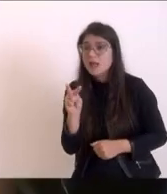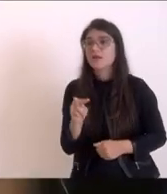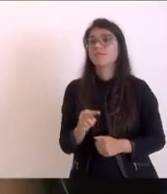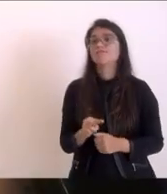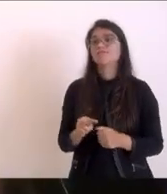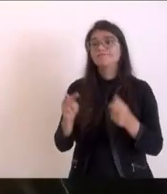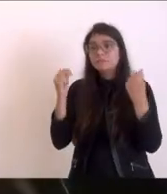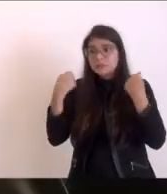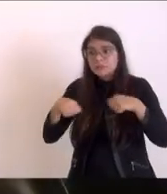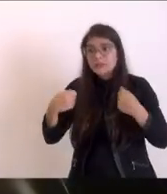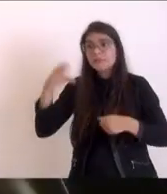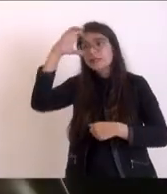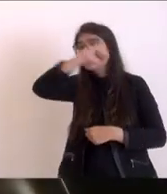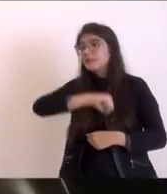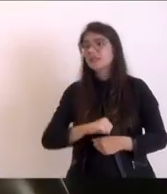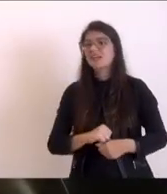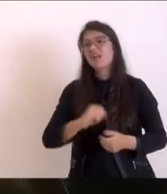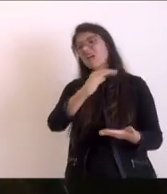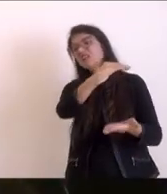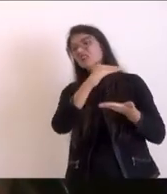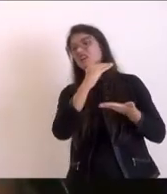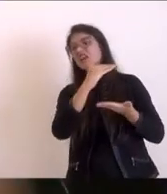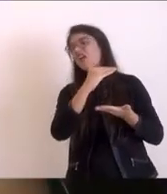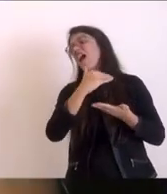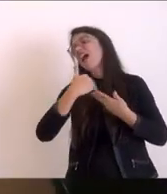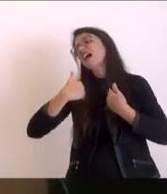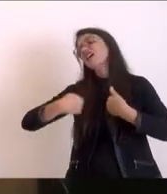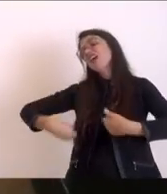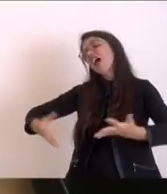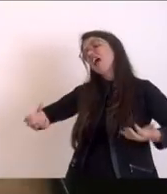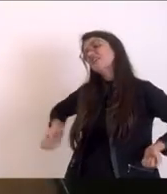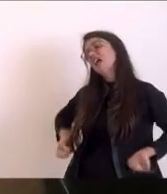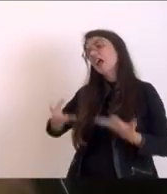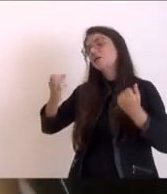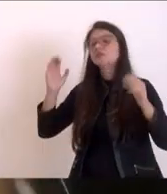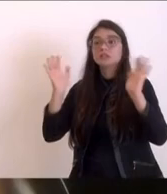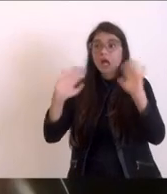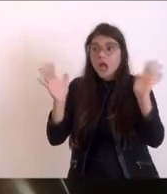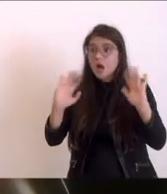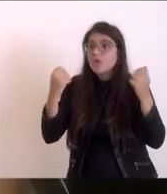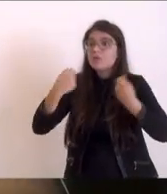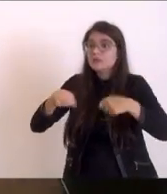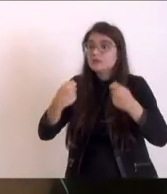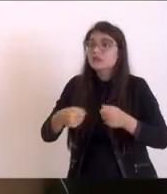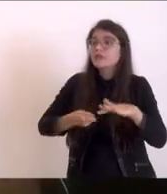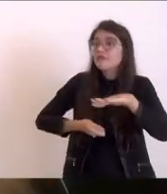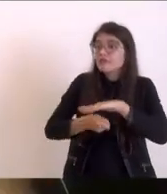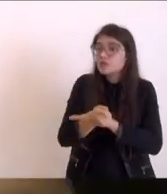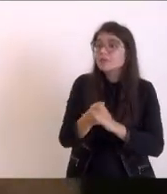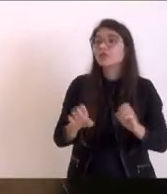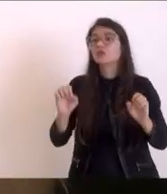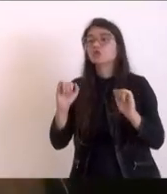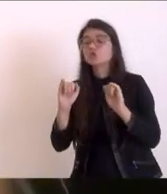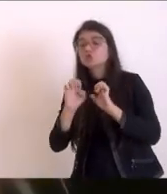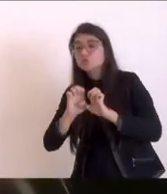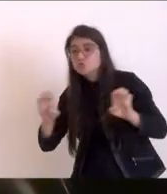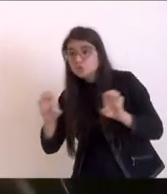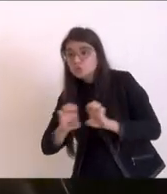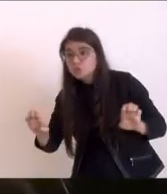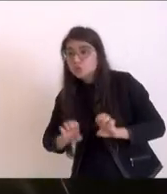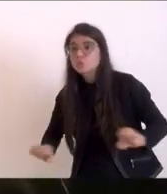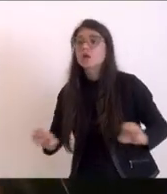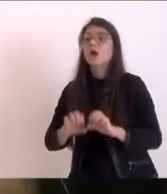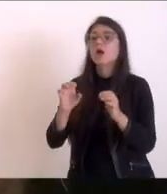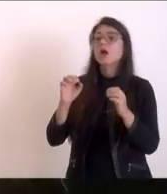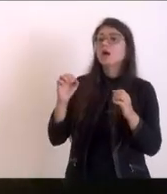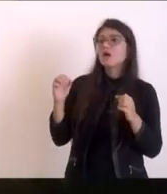Esse dinheiro não pode ser jogado fora, esse dinheiro tem que ser jogado como investimento de infraestrutura, na educação, na saúde, enfim,